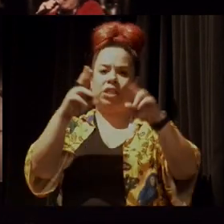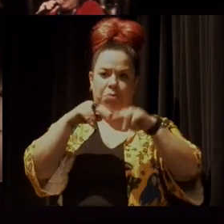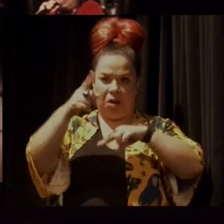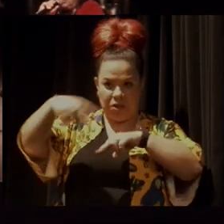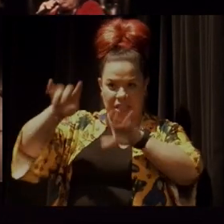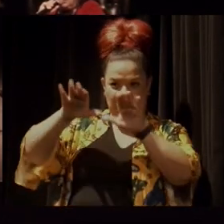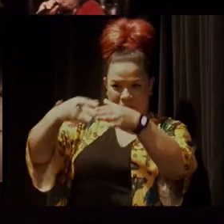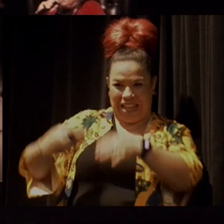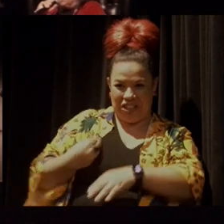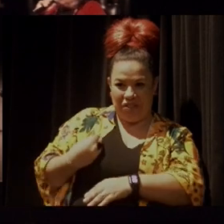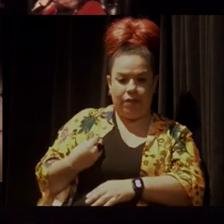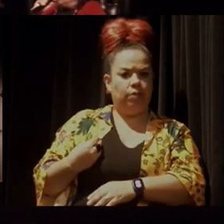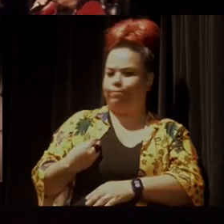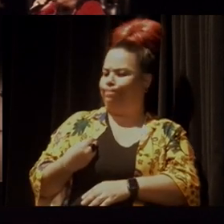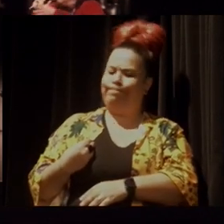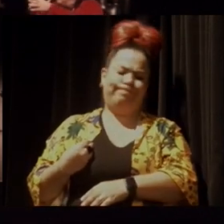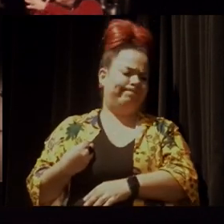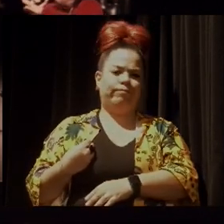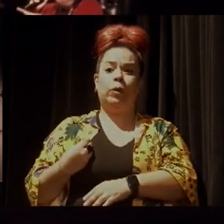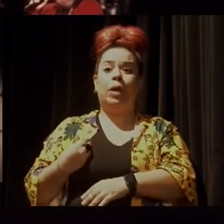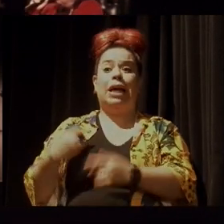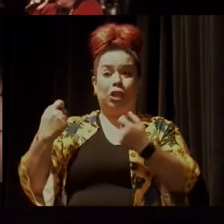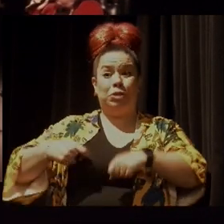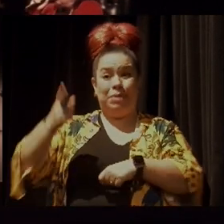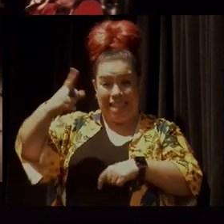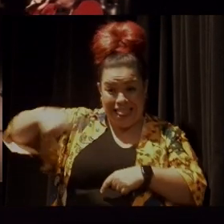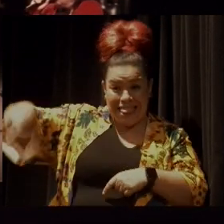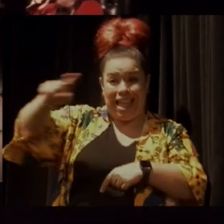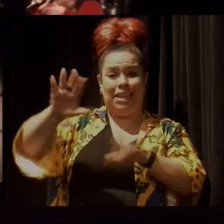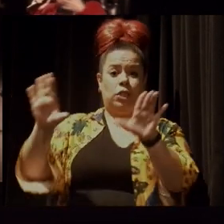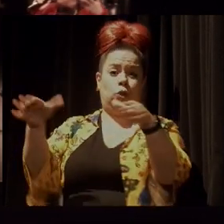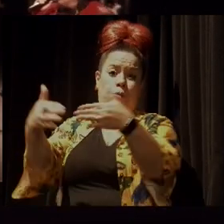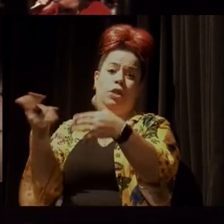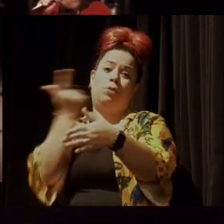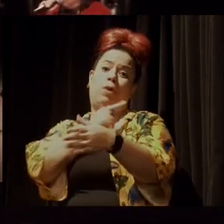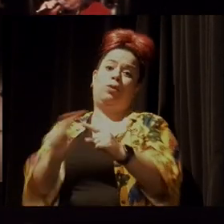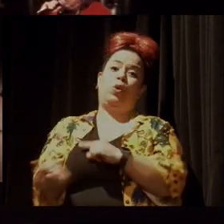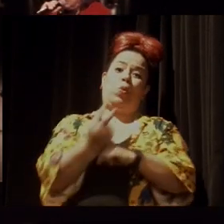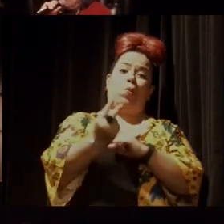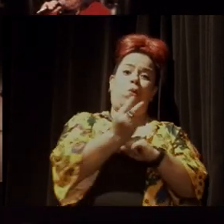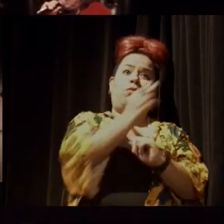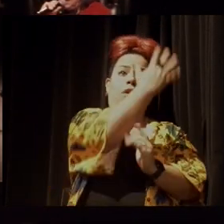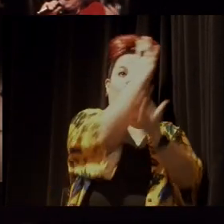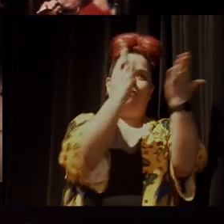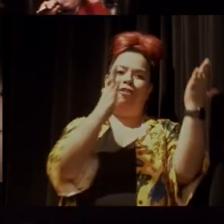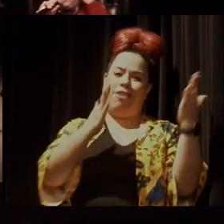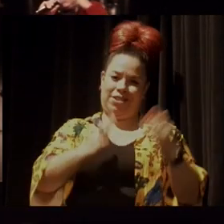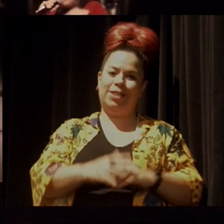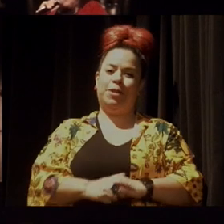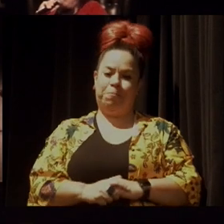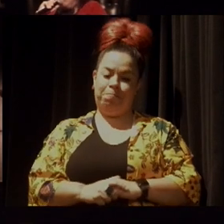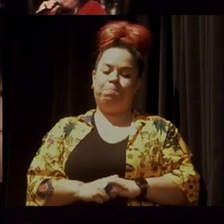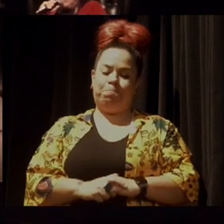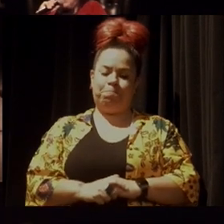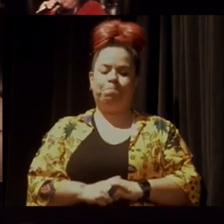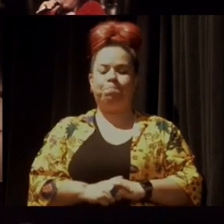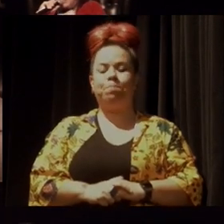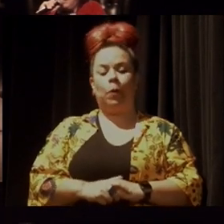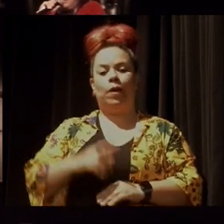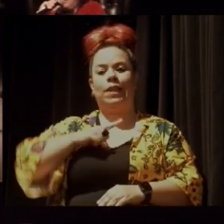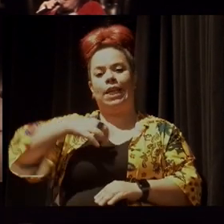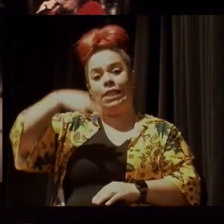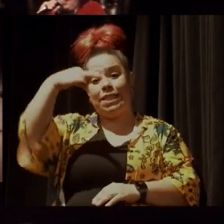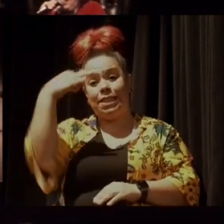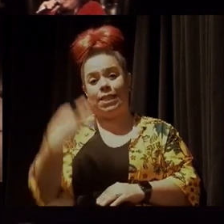comunidades, mas é que a gente precisa dessas comunidades para conservar floresta. E essa convicção,